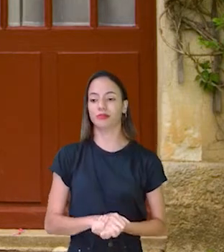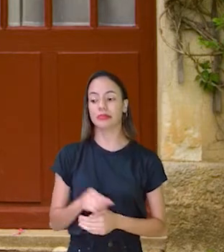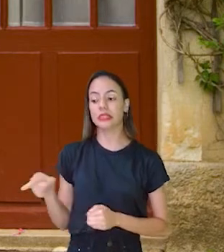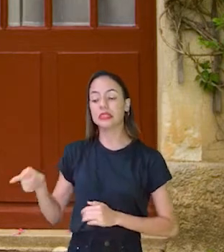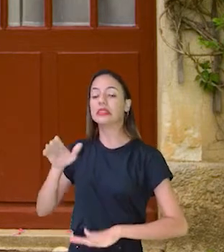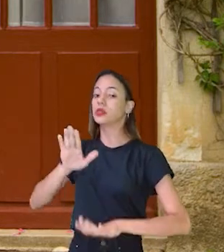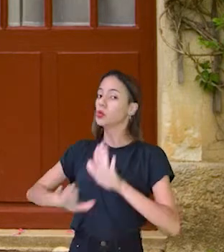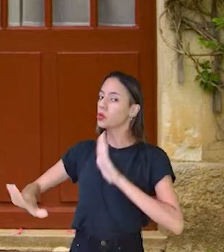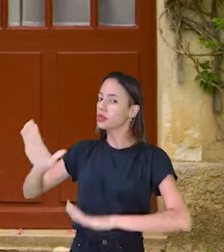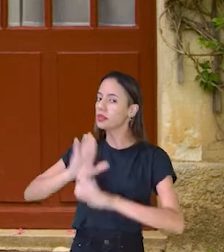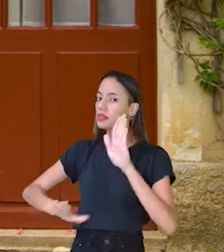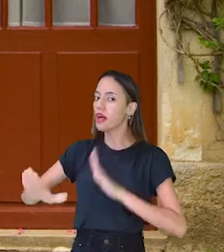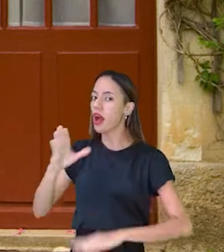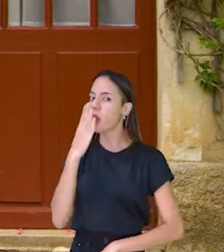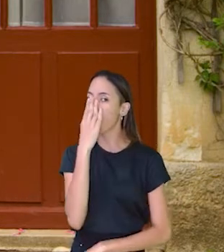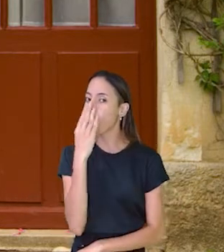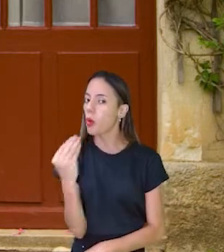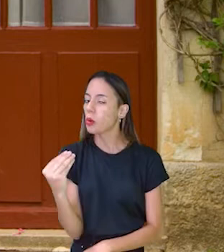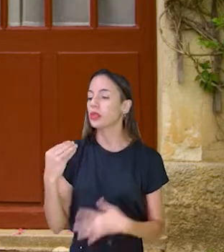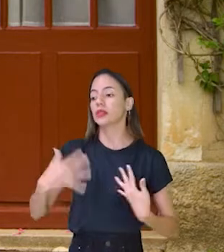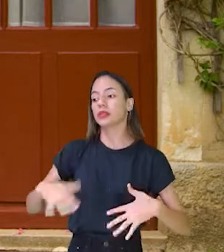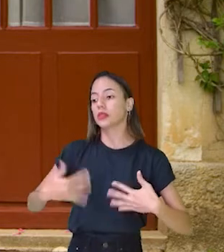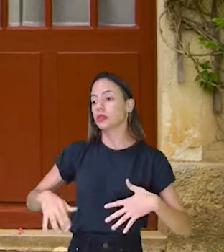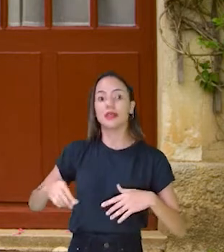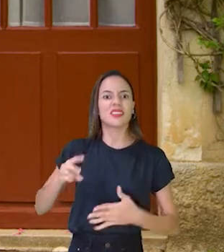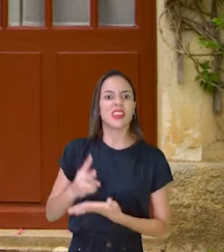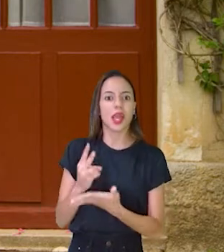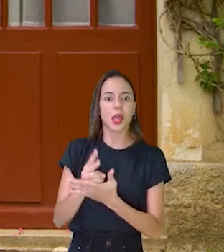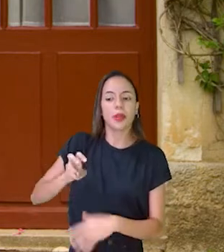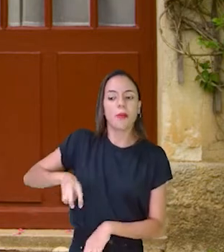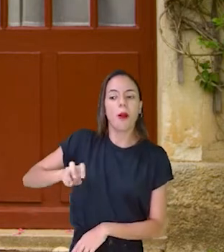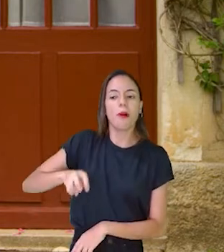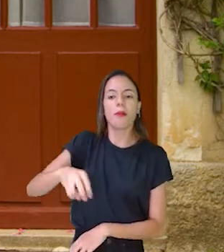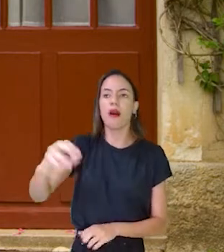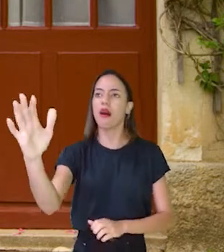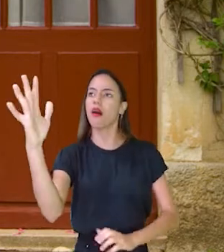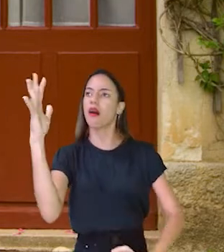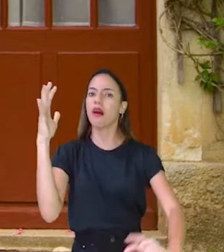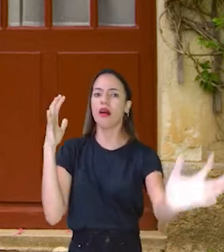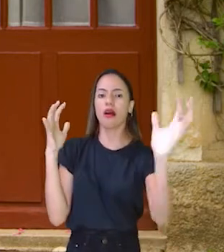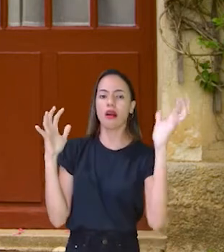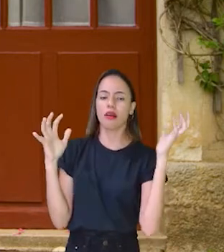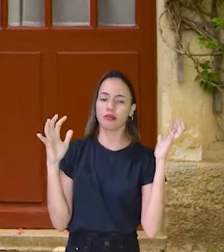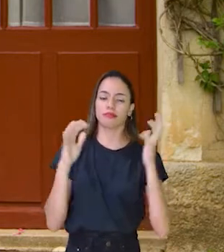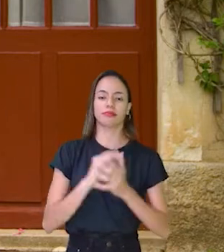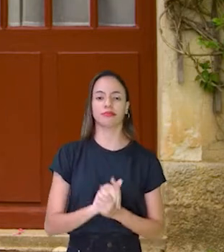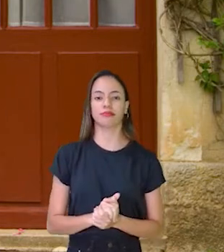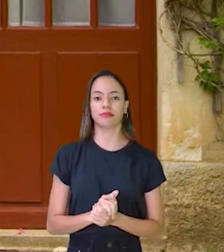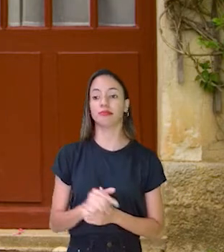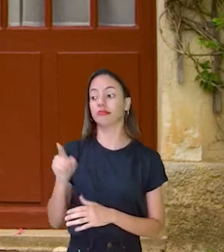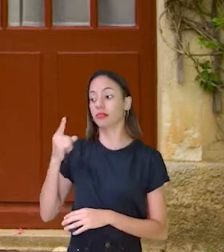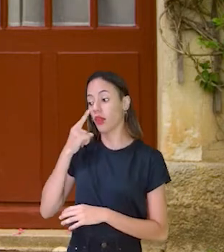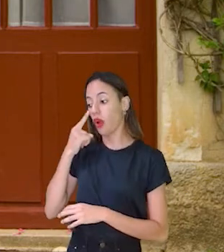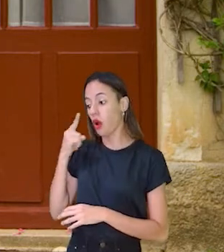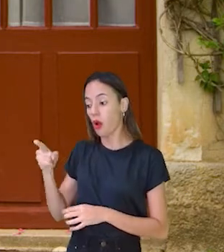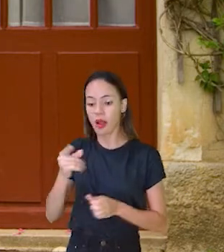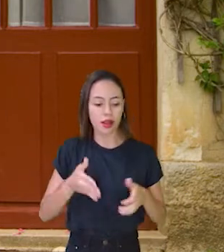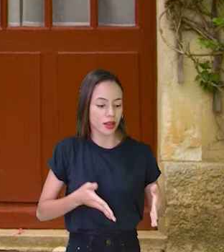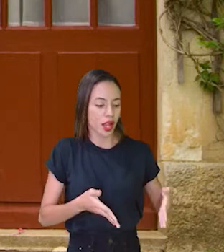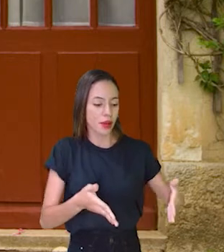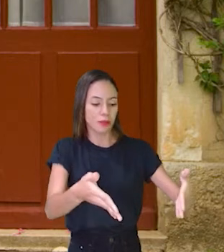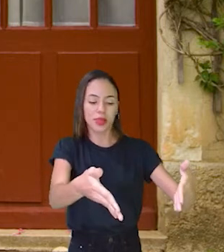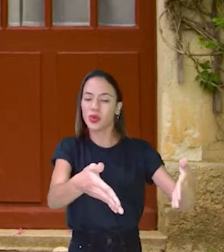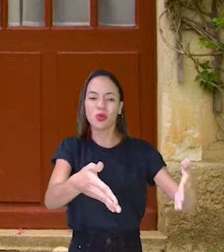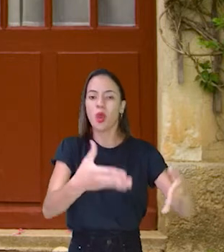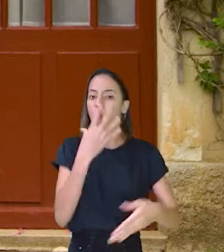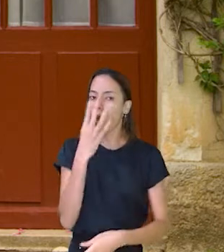Cuidado com o lobo que vive andando pelo bosque. Eu sei que por esse caminho aí, ele não anda